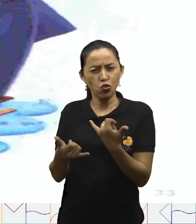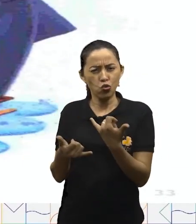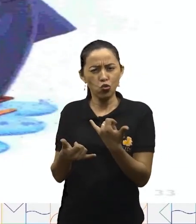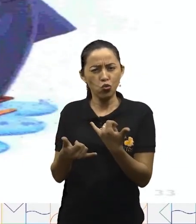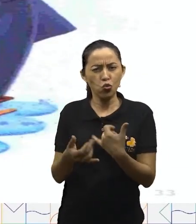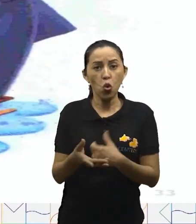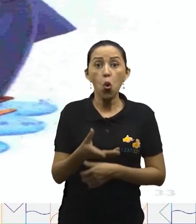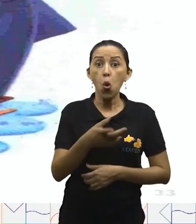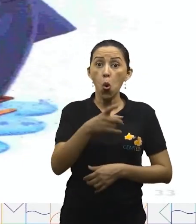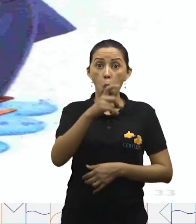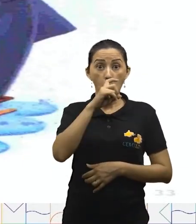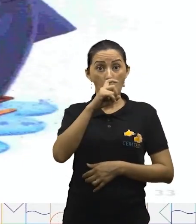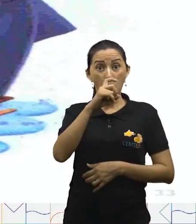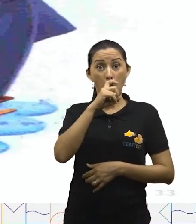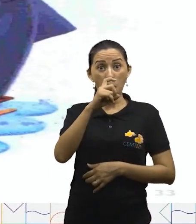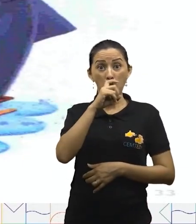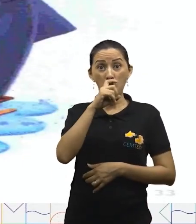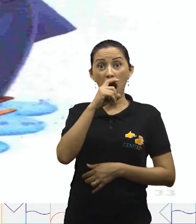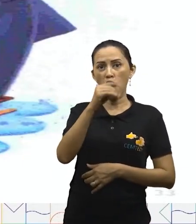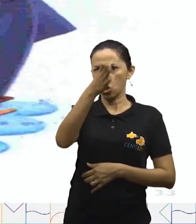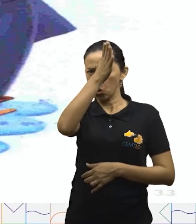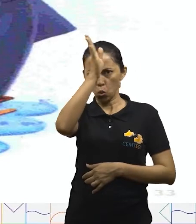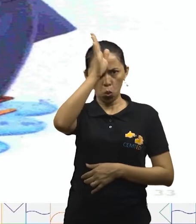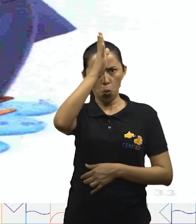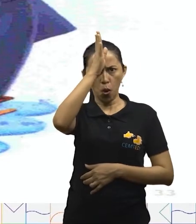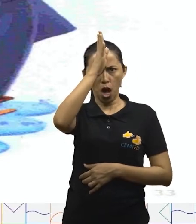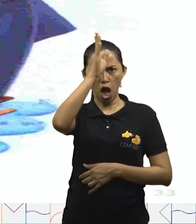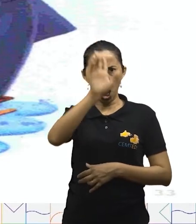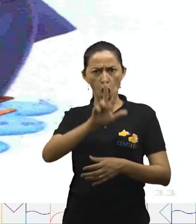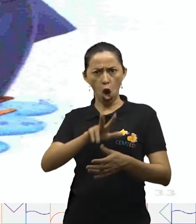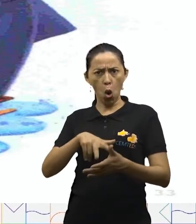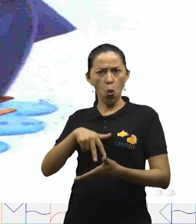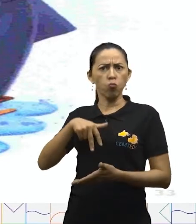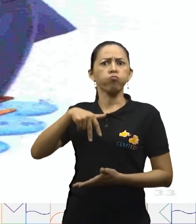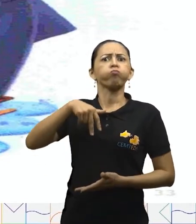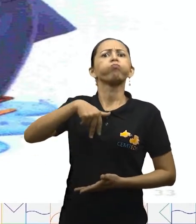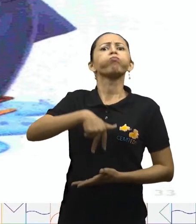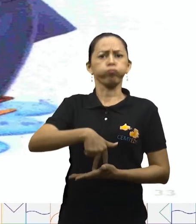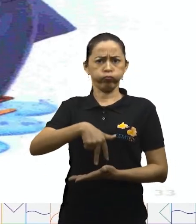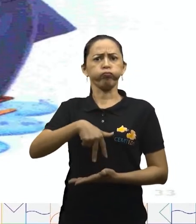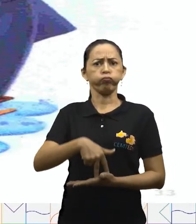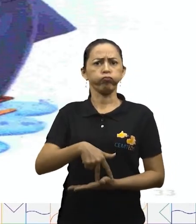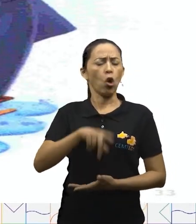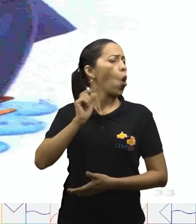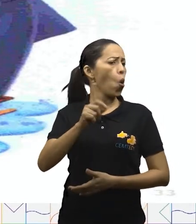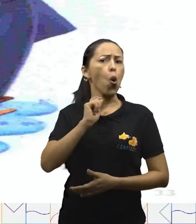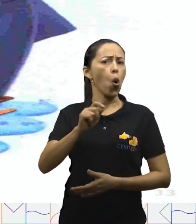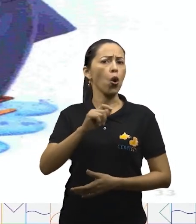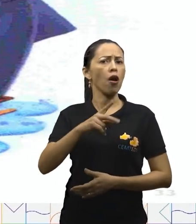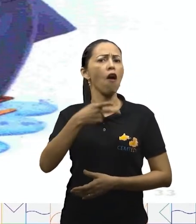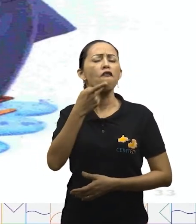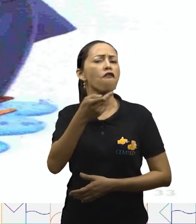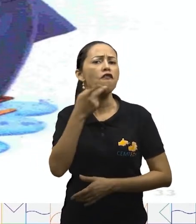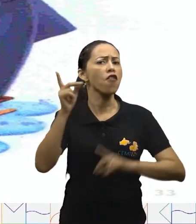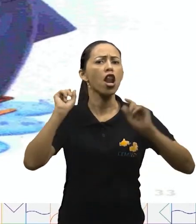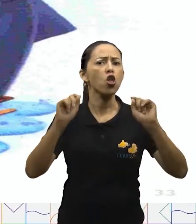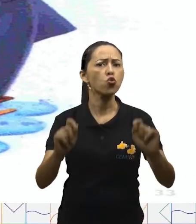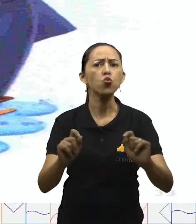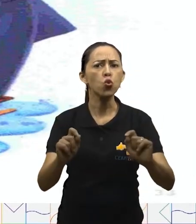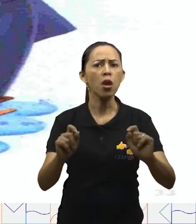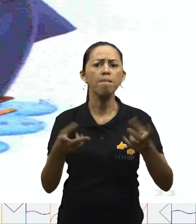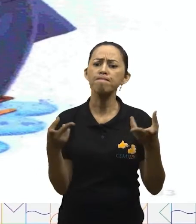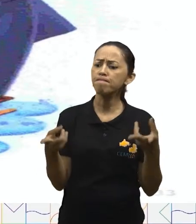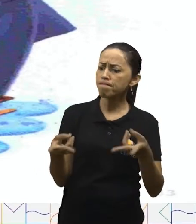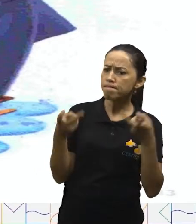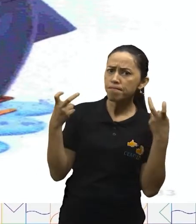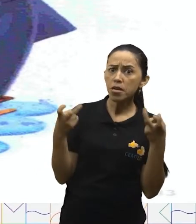Tubarão, tubarão, levantou-se furioso. De que é que vocês estão falando? Pelo que vejo,